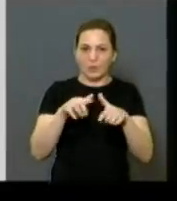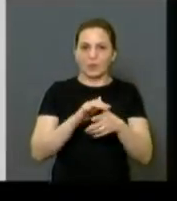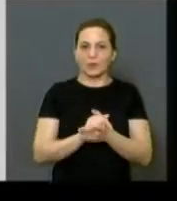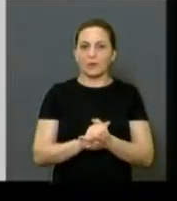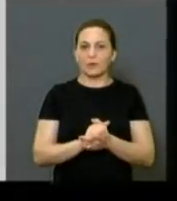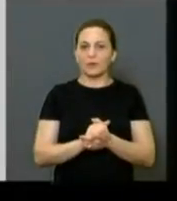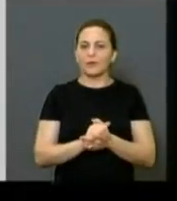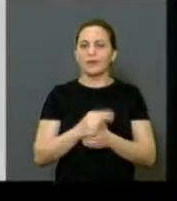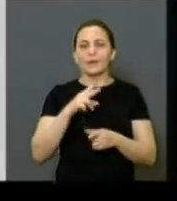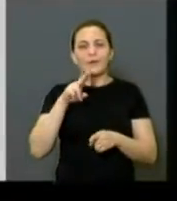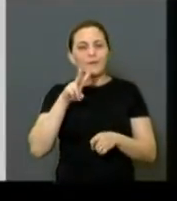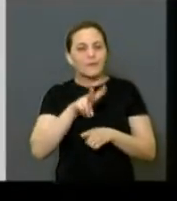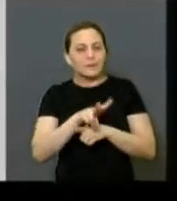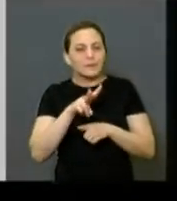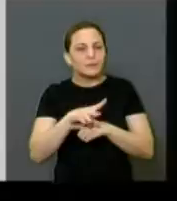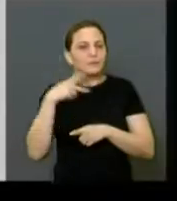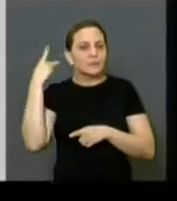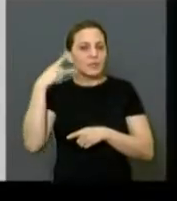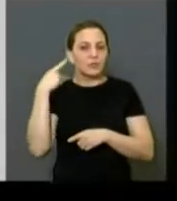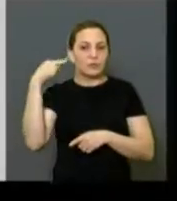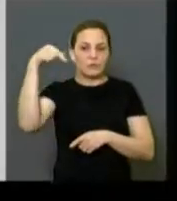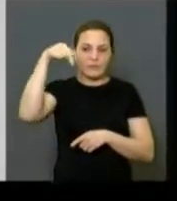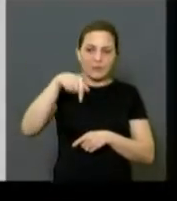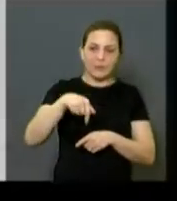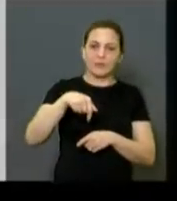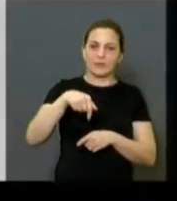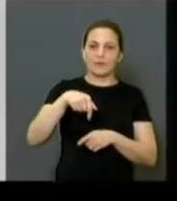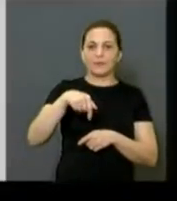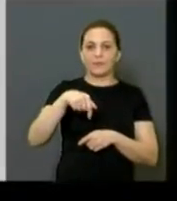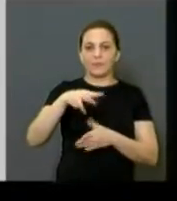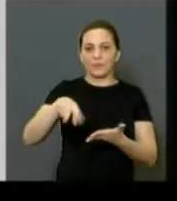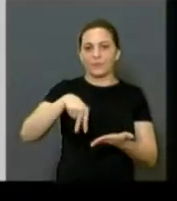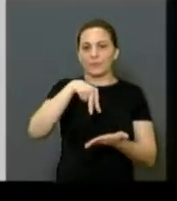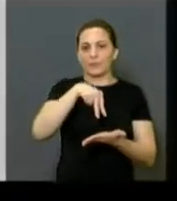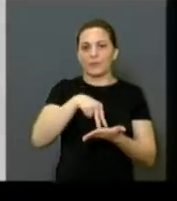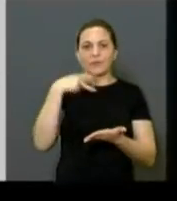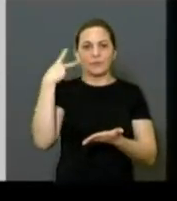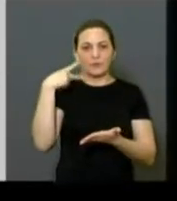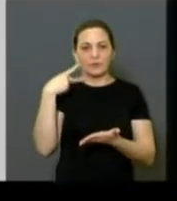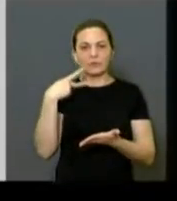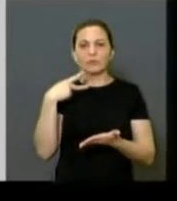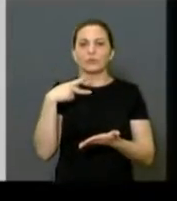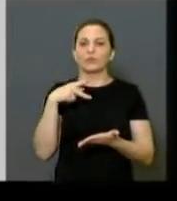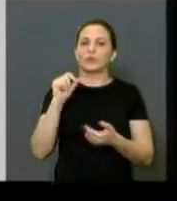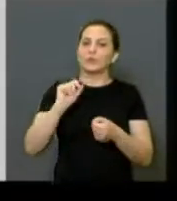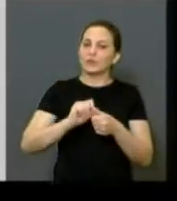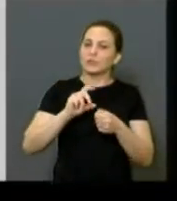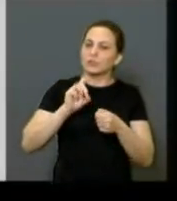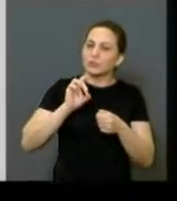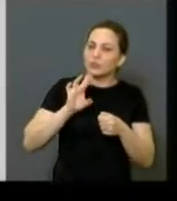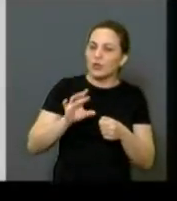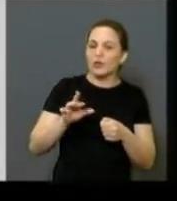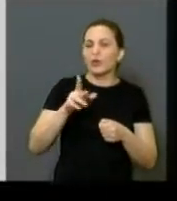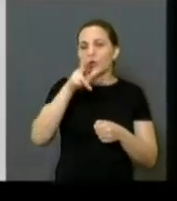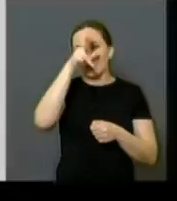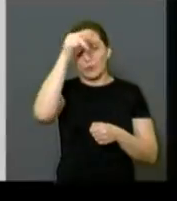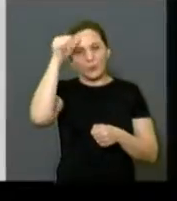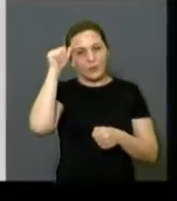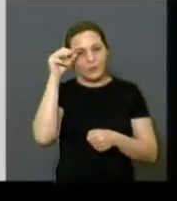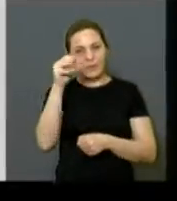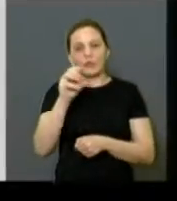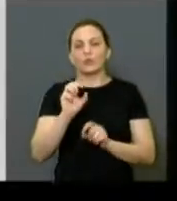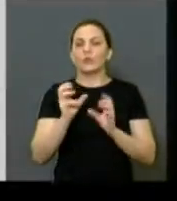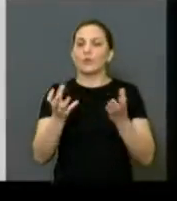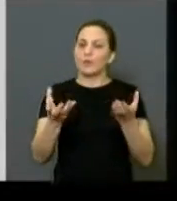Como o vereador vem aqui e fala que o vereador, às vezes, faz só o que o prefeito quer, lá no sexto